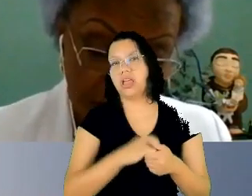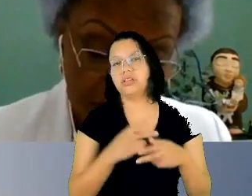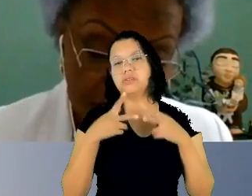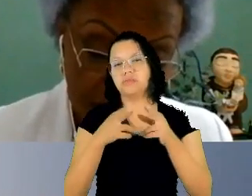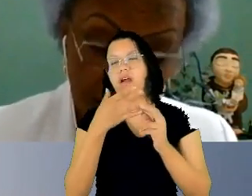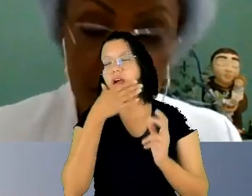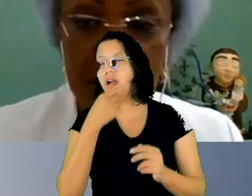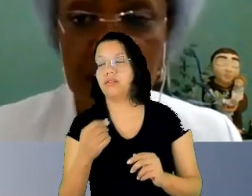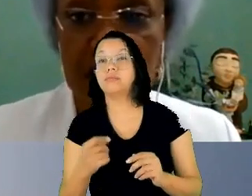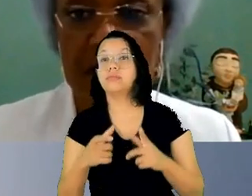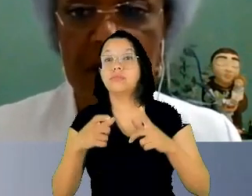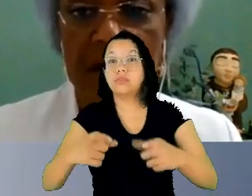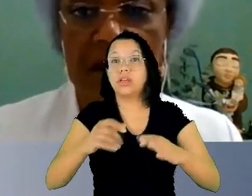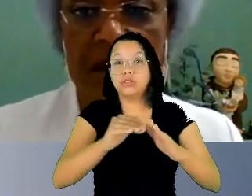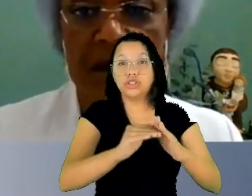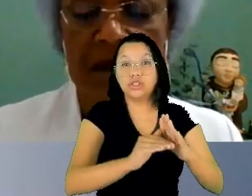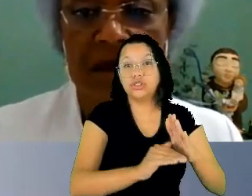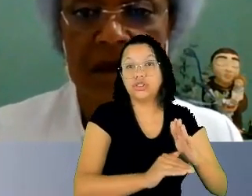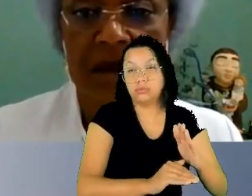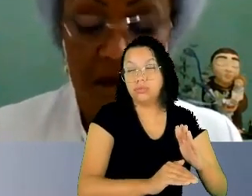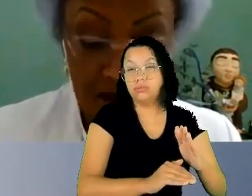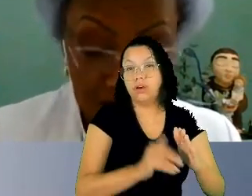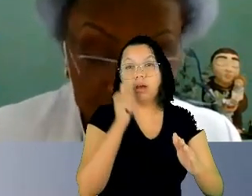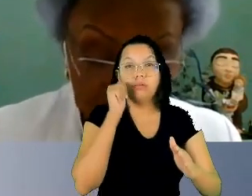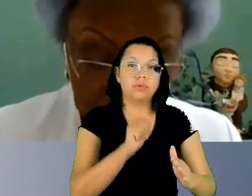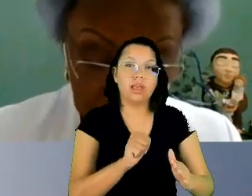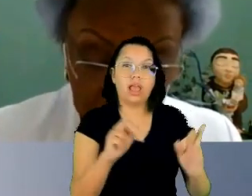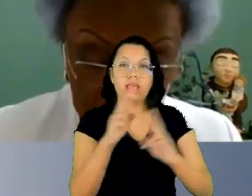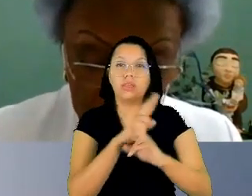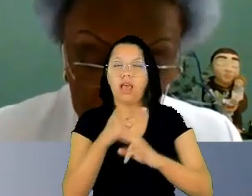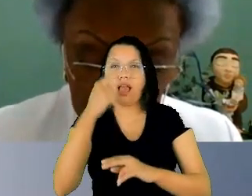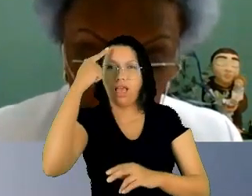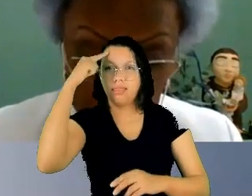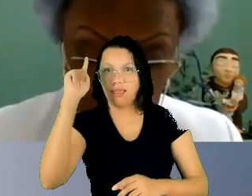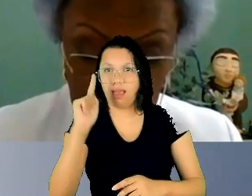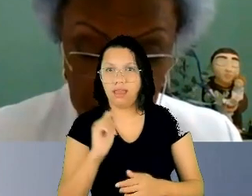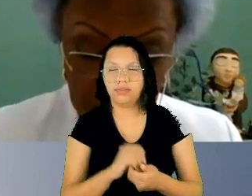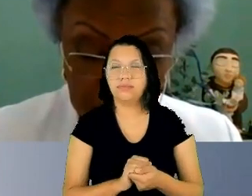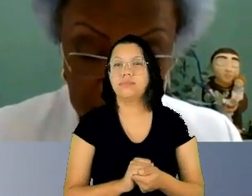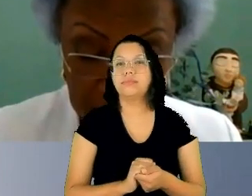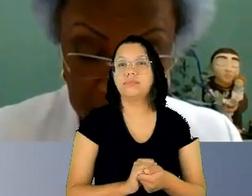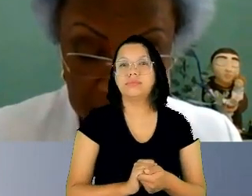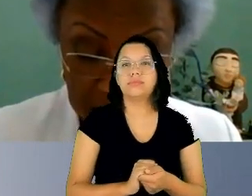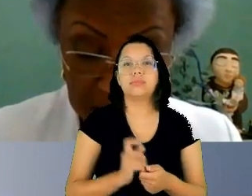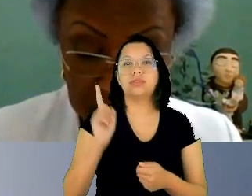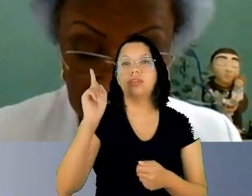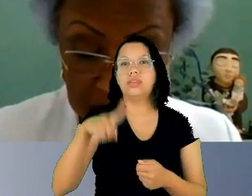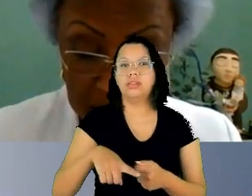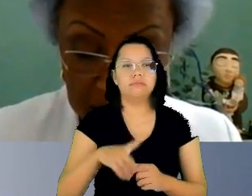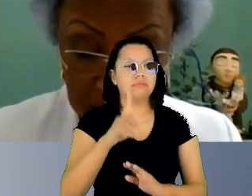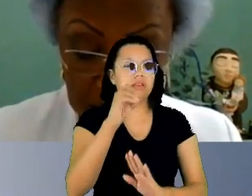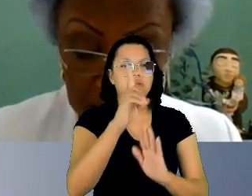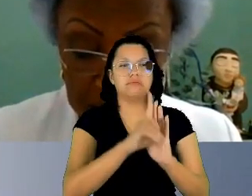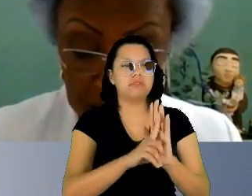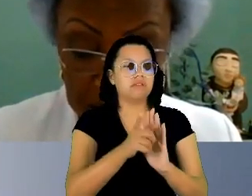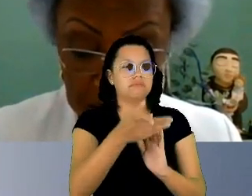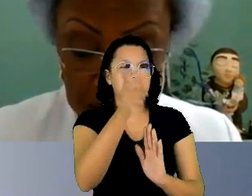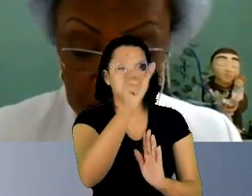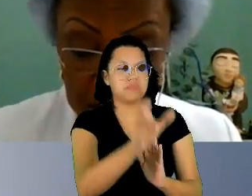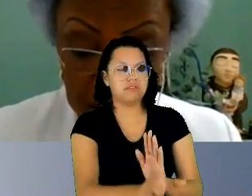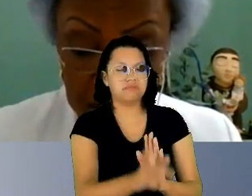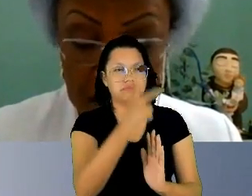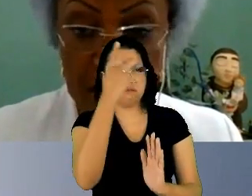mulheres relacionado à ideia de que não constitui um verdadeiro sujeito de direito Amanda falou mais cedo sobre as mulheres serem